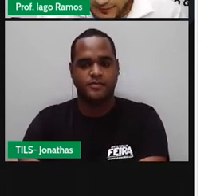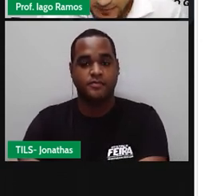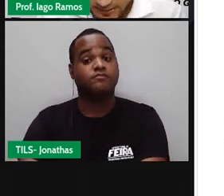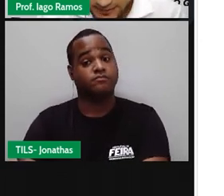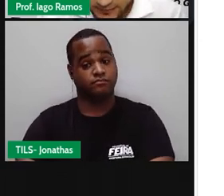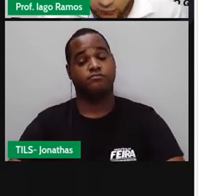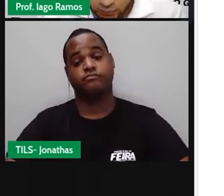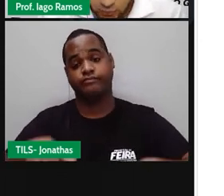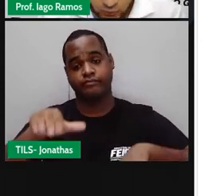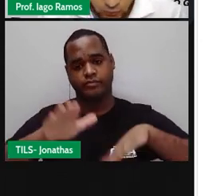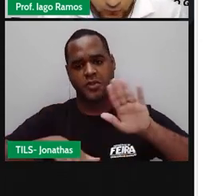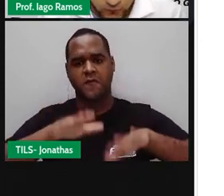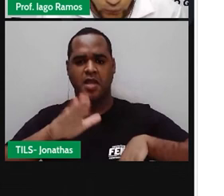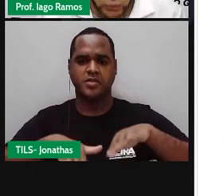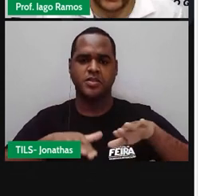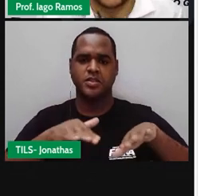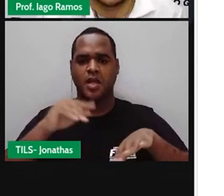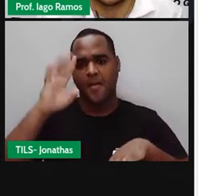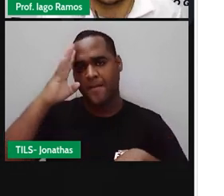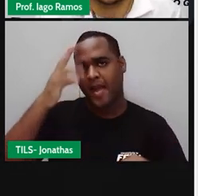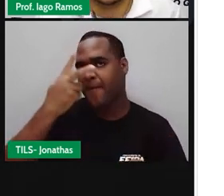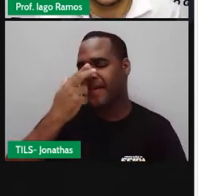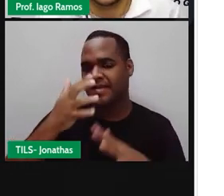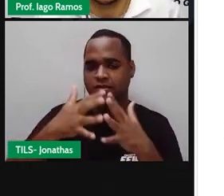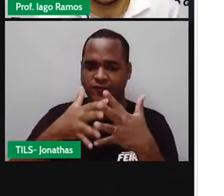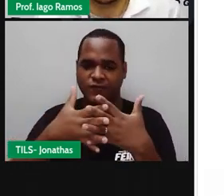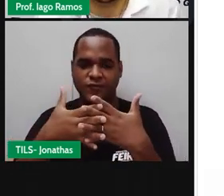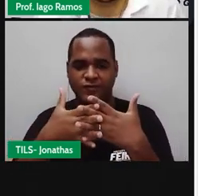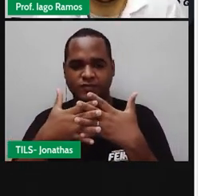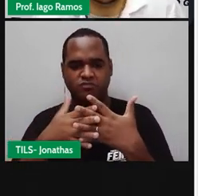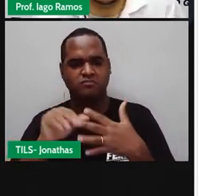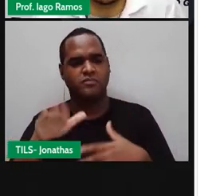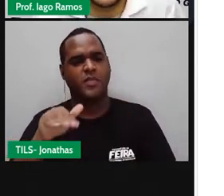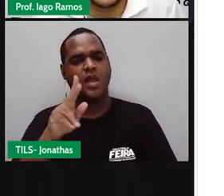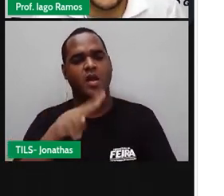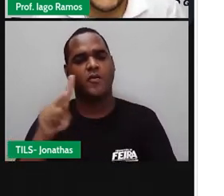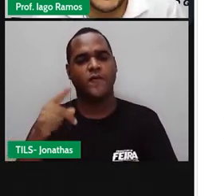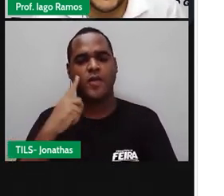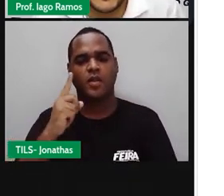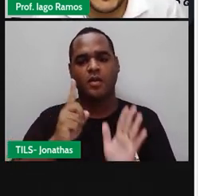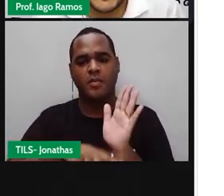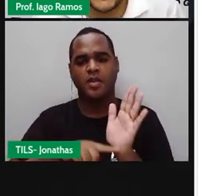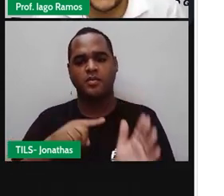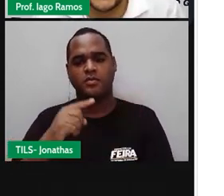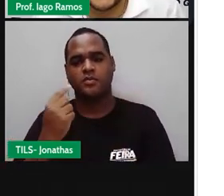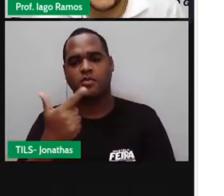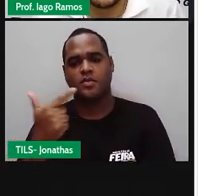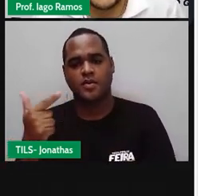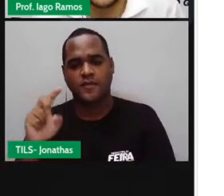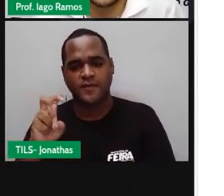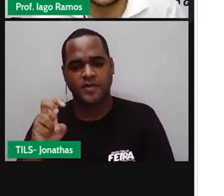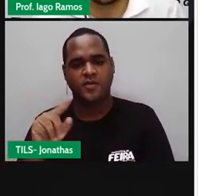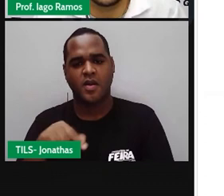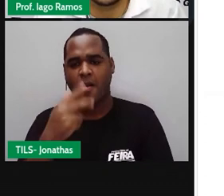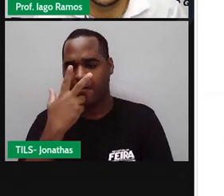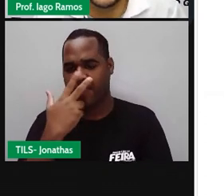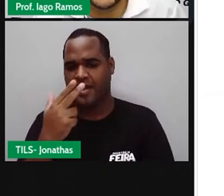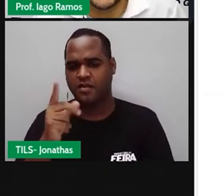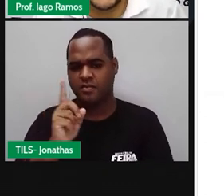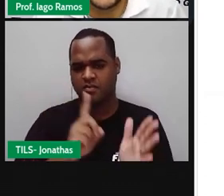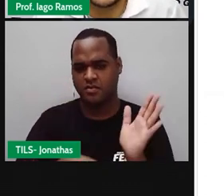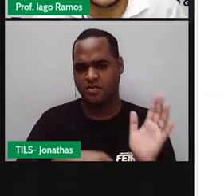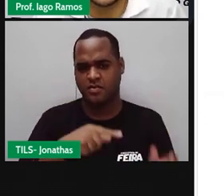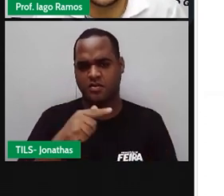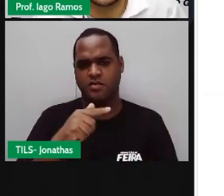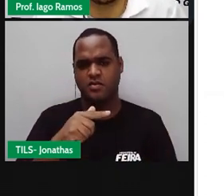talvez pareça um pouco confuso. Professor, como é que menos 225 é maior que menos,